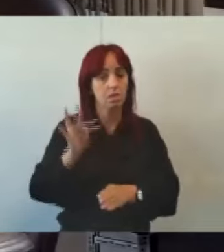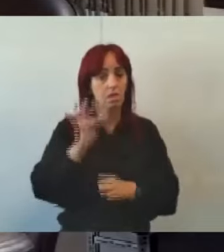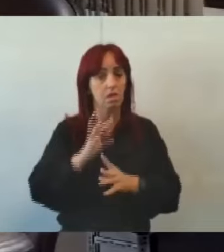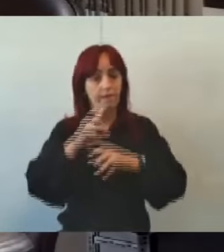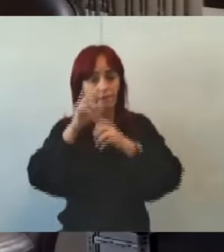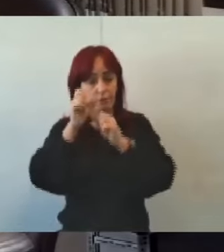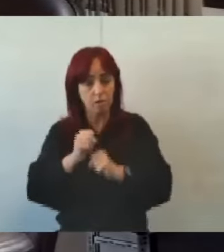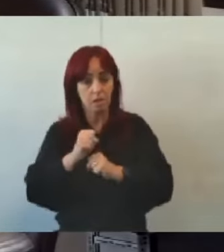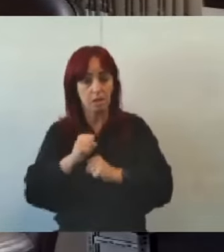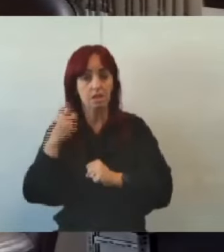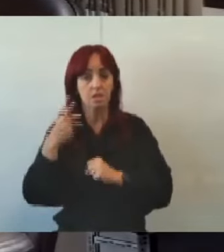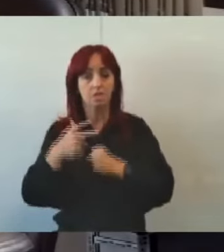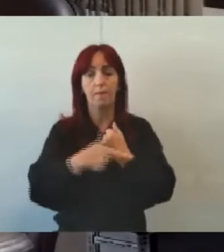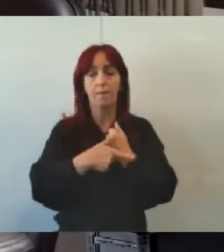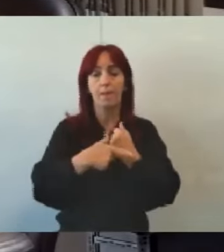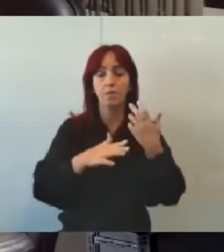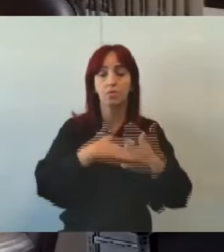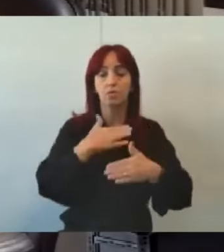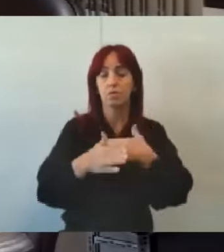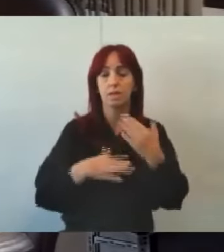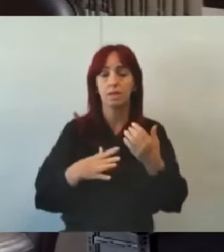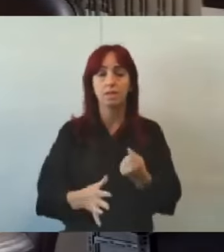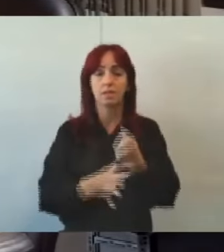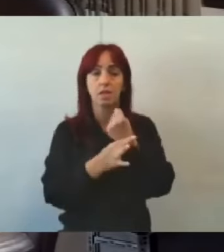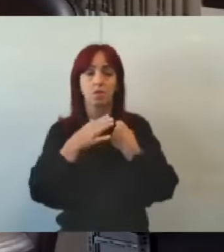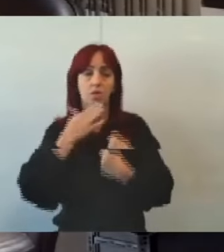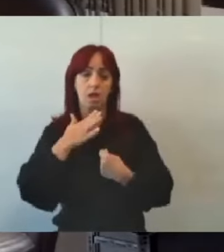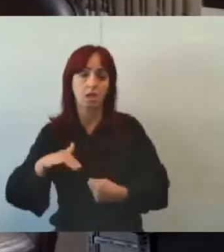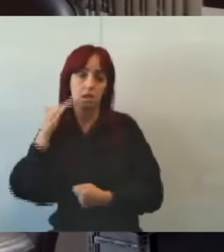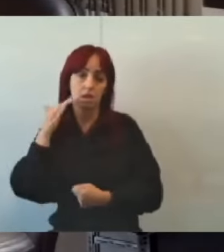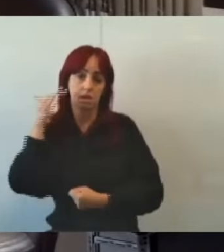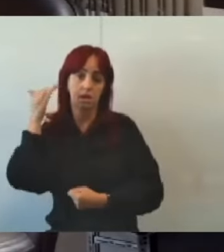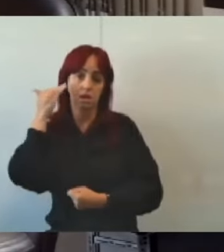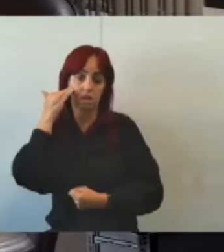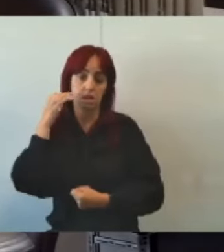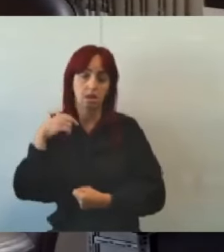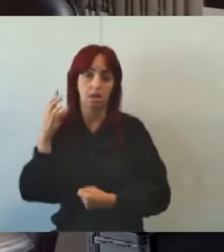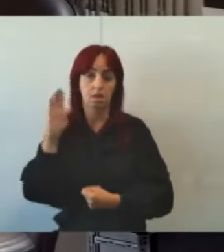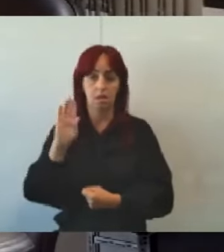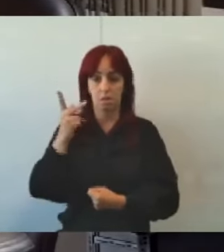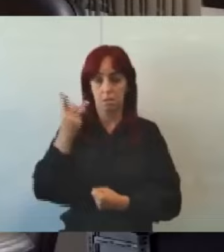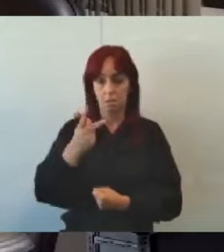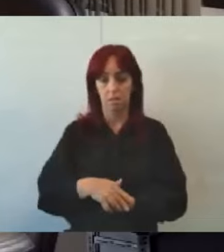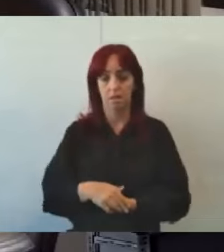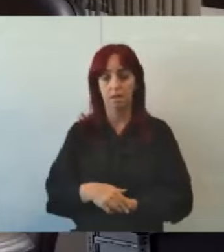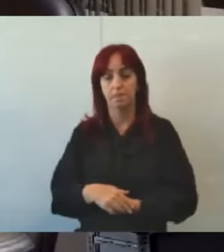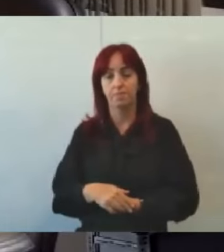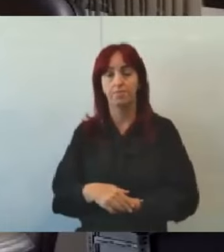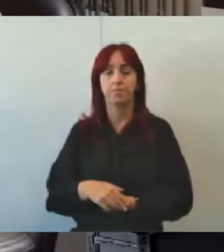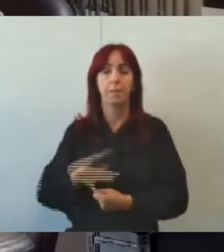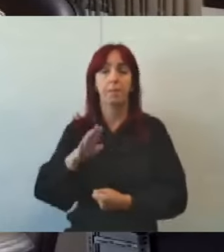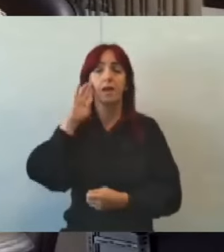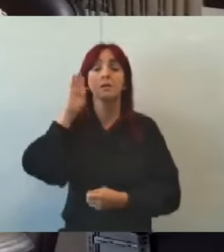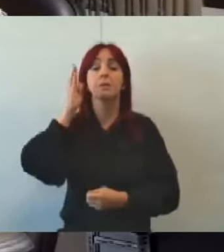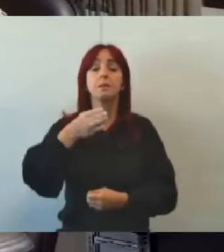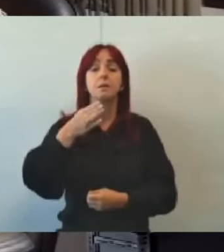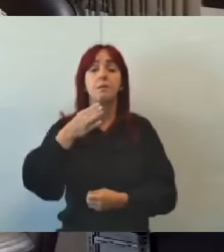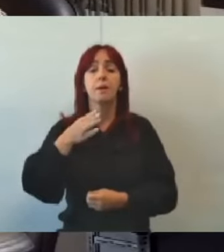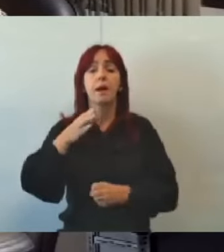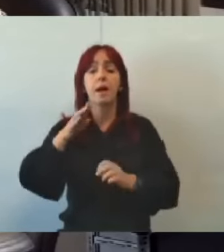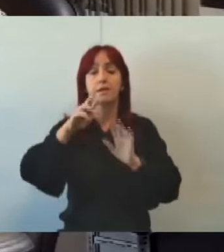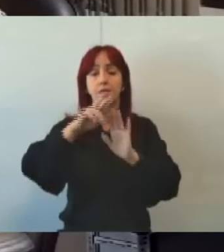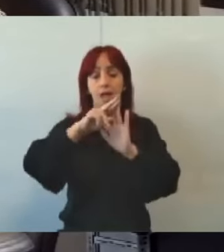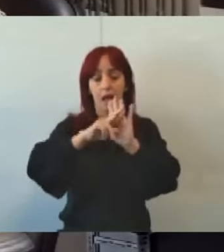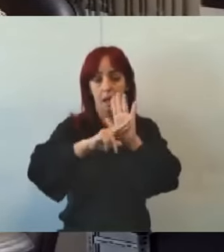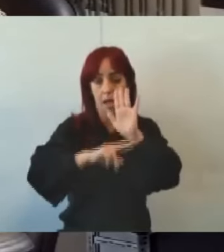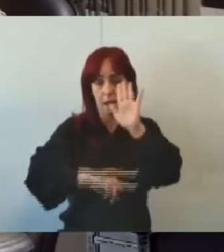o seu papel no desenvolvimento seguro das crianças e adolescentes em nosso município. as principais recomendações que são o aumento do